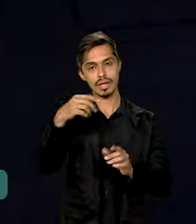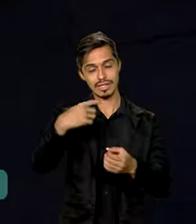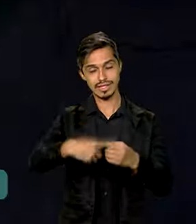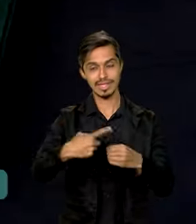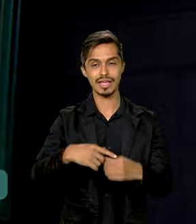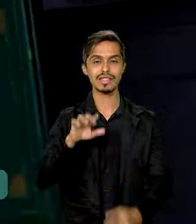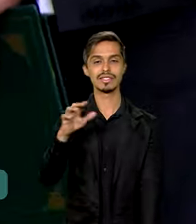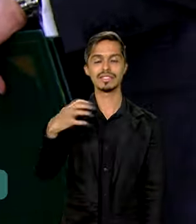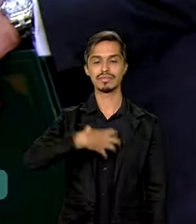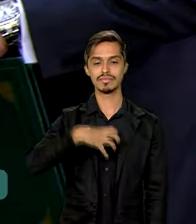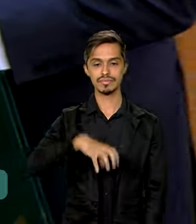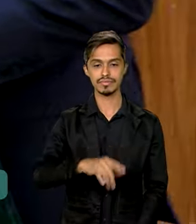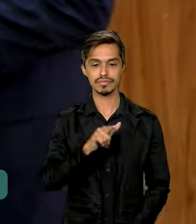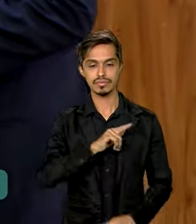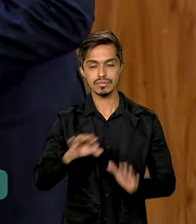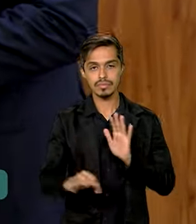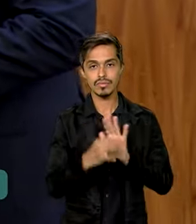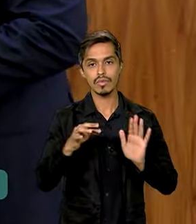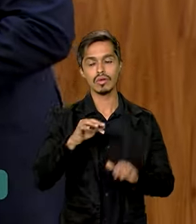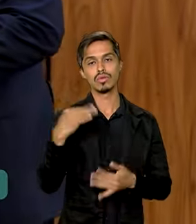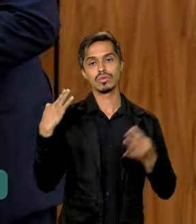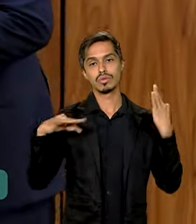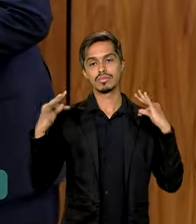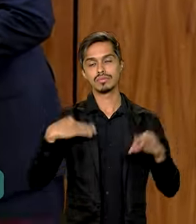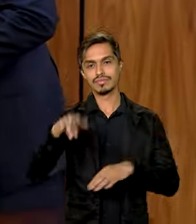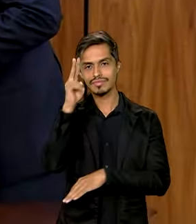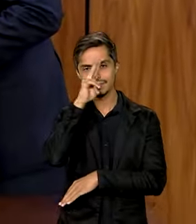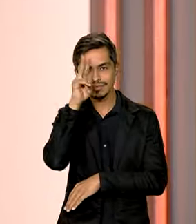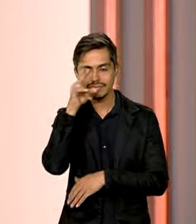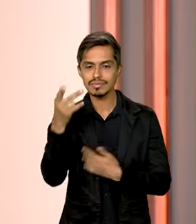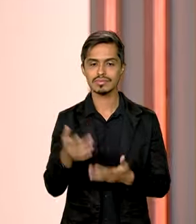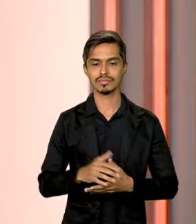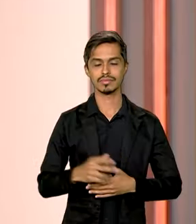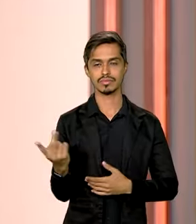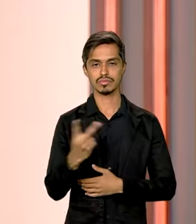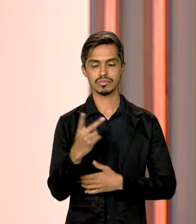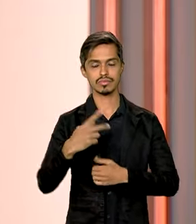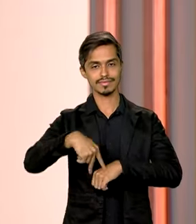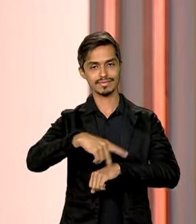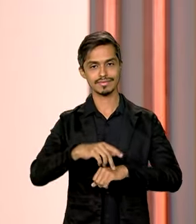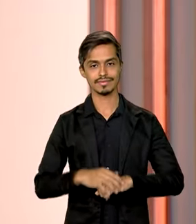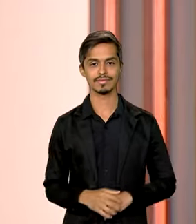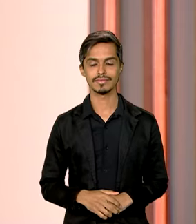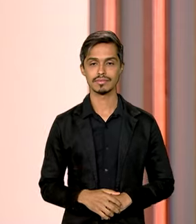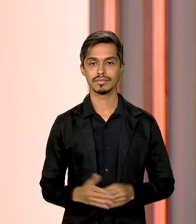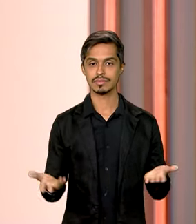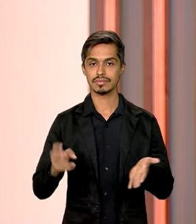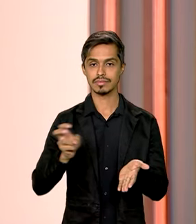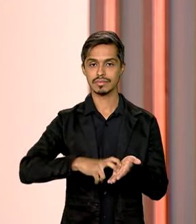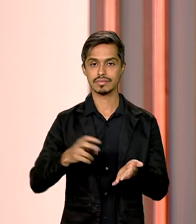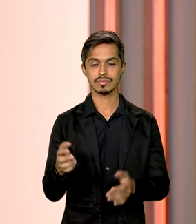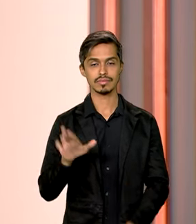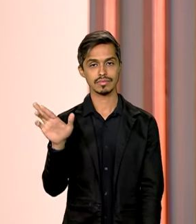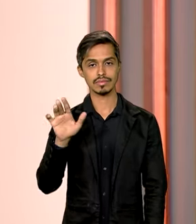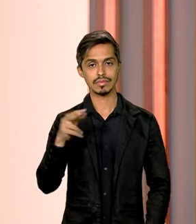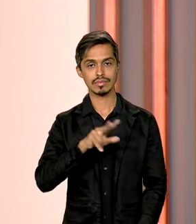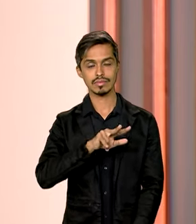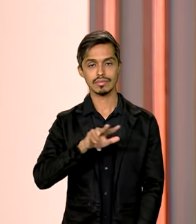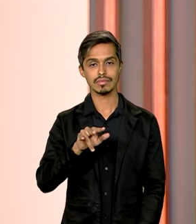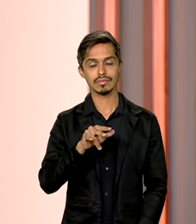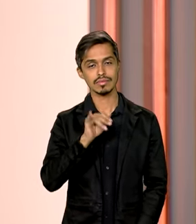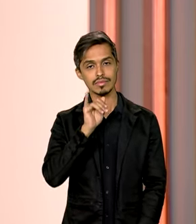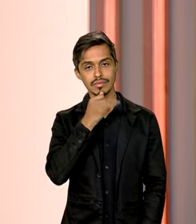incentivar o chamado turismo de memória entre os dois países. E agora pela manhã, o presidente Lula